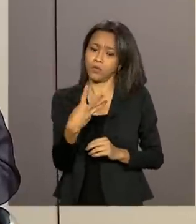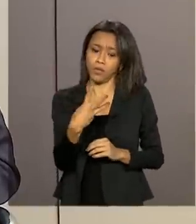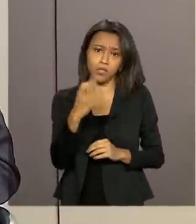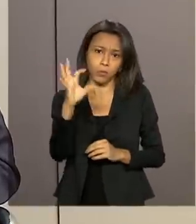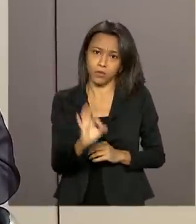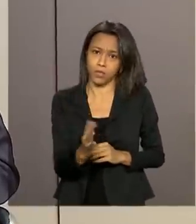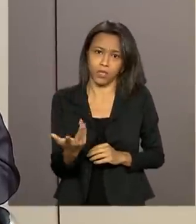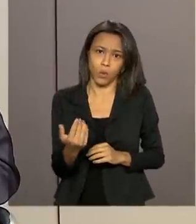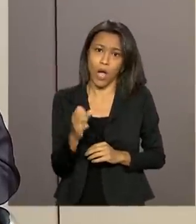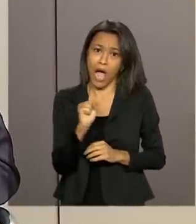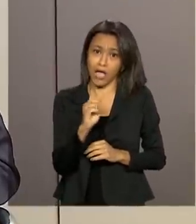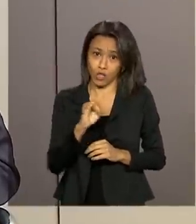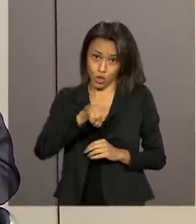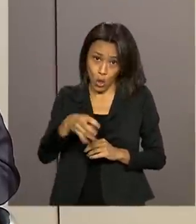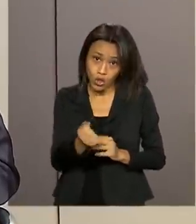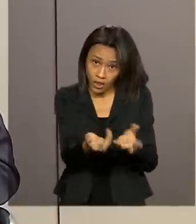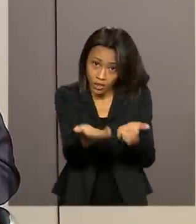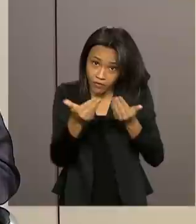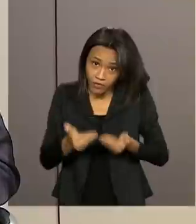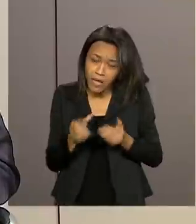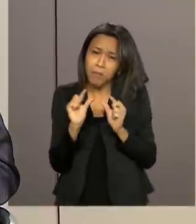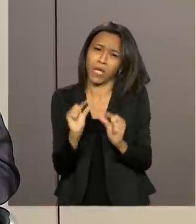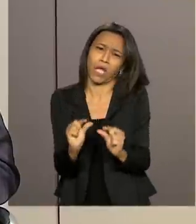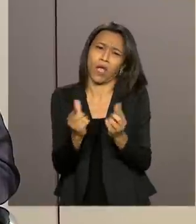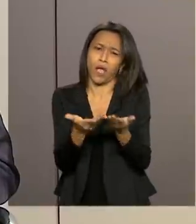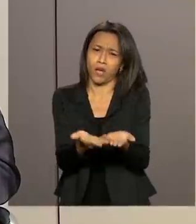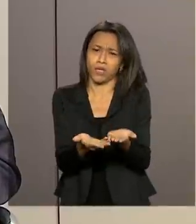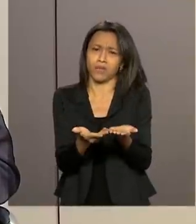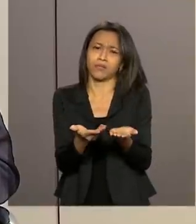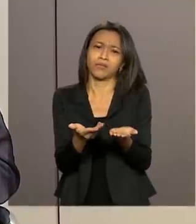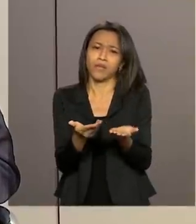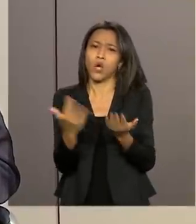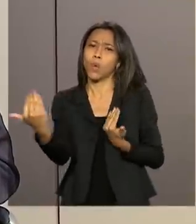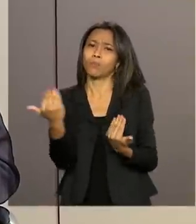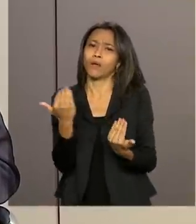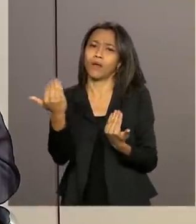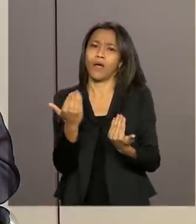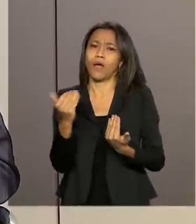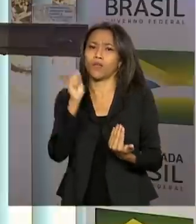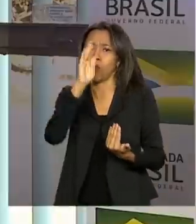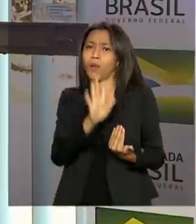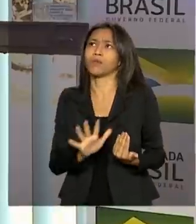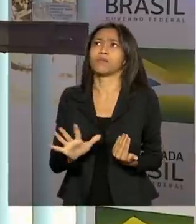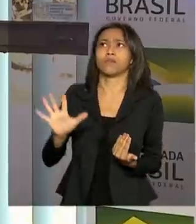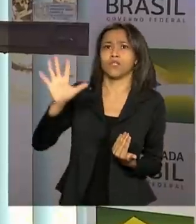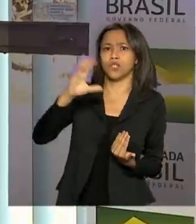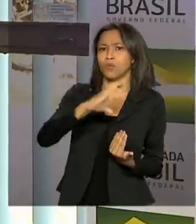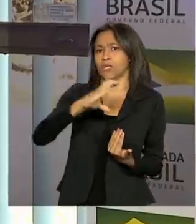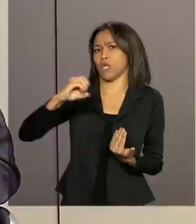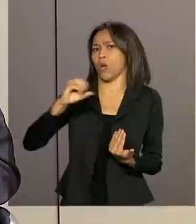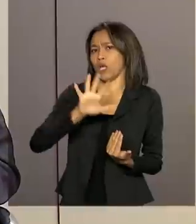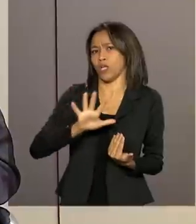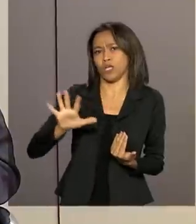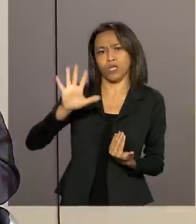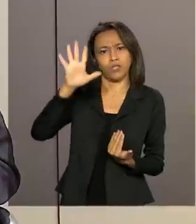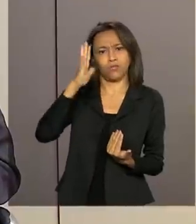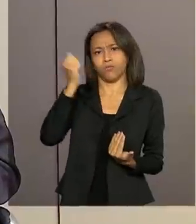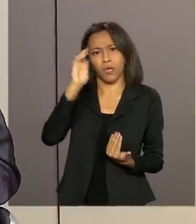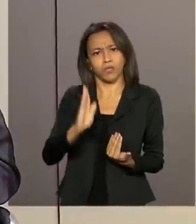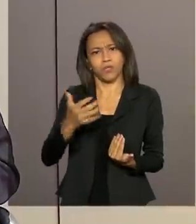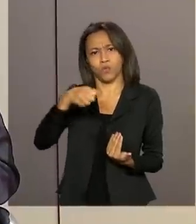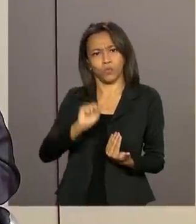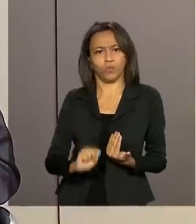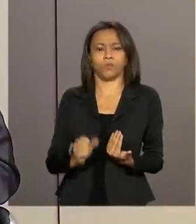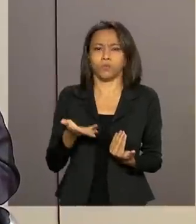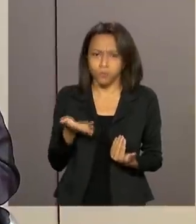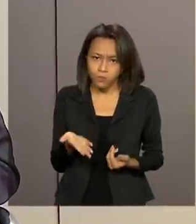Não vem... a soja que vem da Amazônia é muito pequena, comparada com o restante. Do centro-oeste? Do centro-oeste,